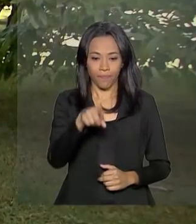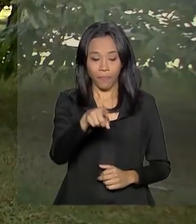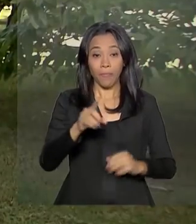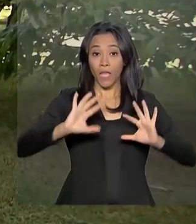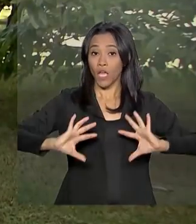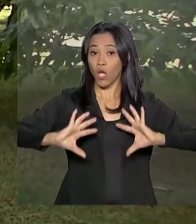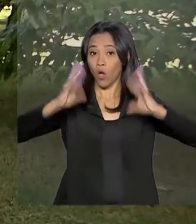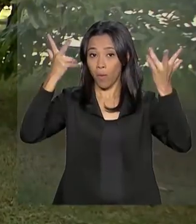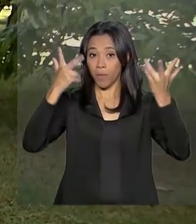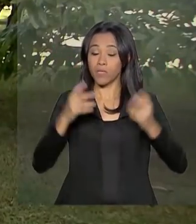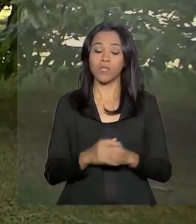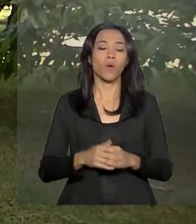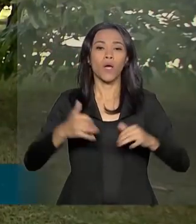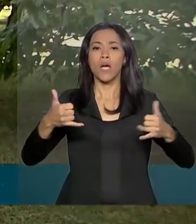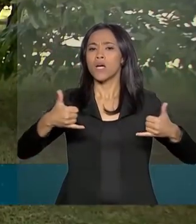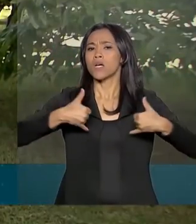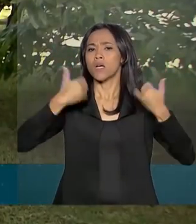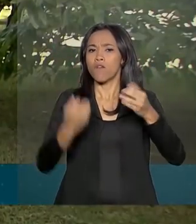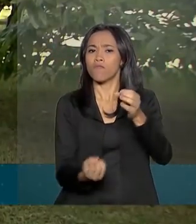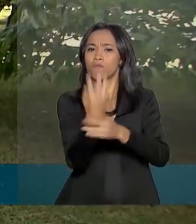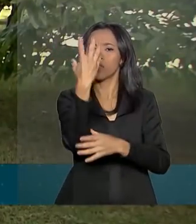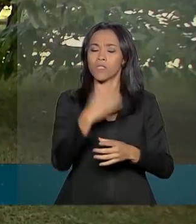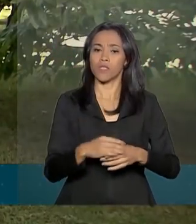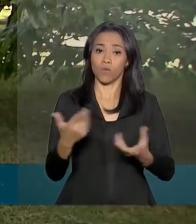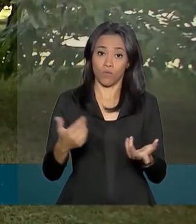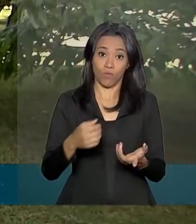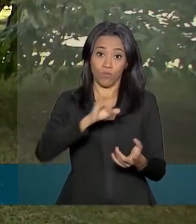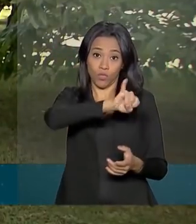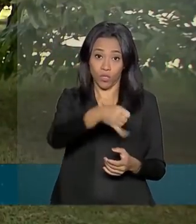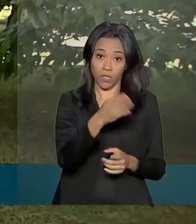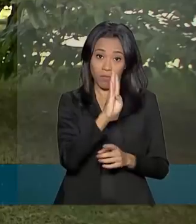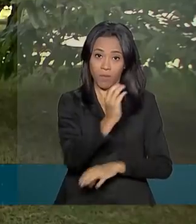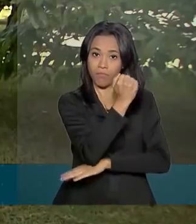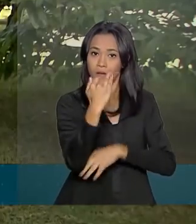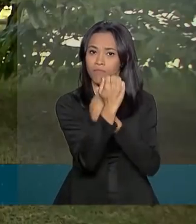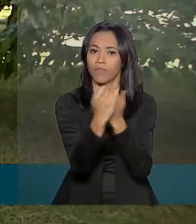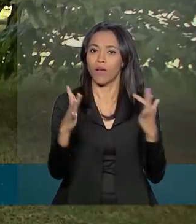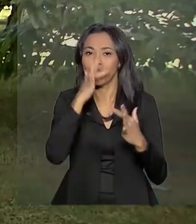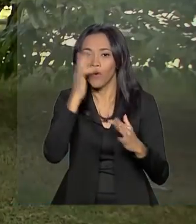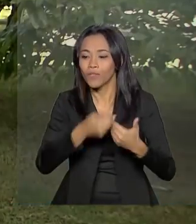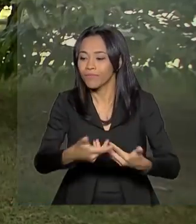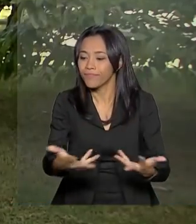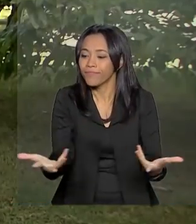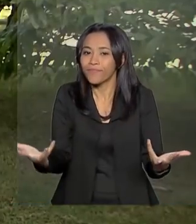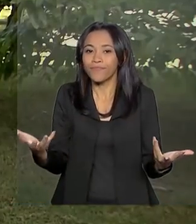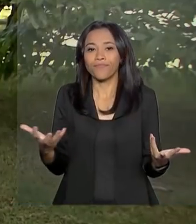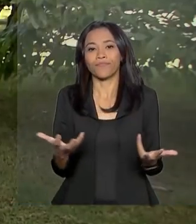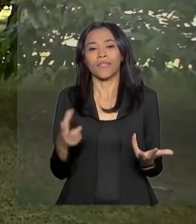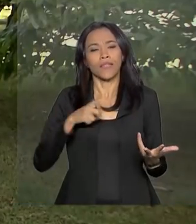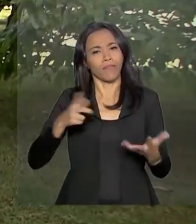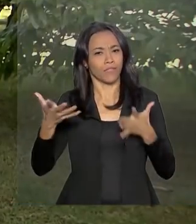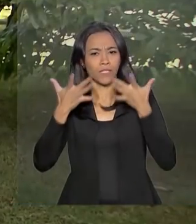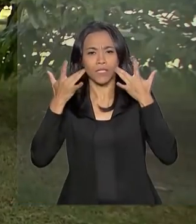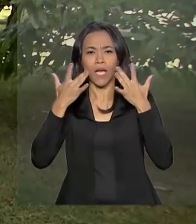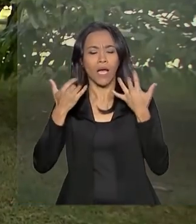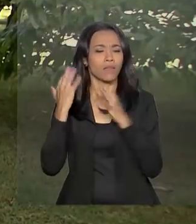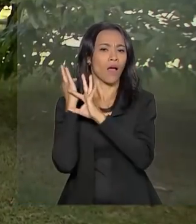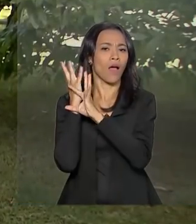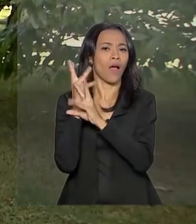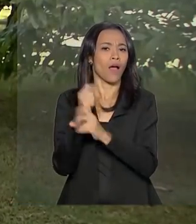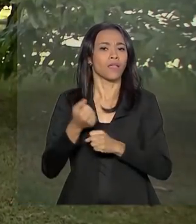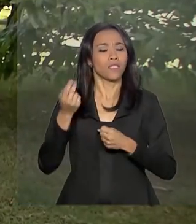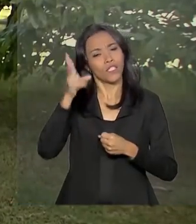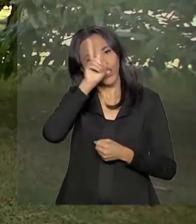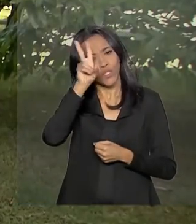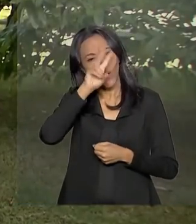Em comemoração ao aniversário do Jardim Botânico, aconteceram algumas atividades especiais. Uma esquete teatral contando a história do